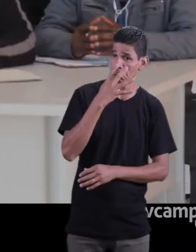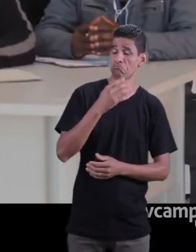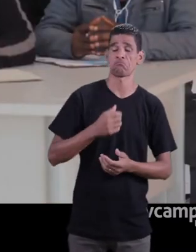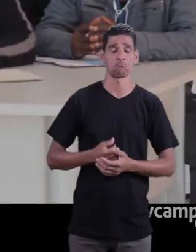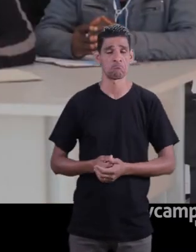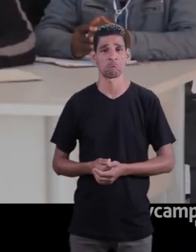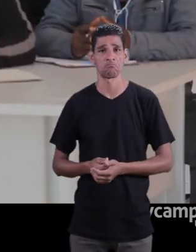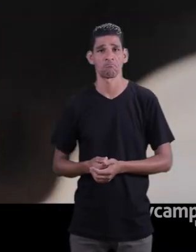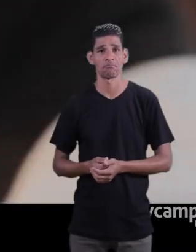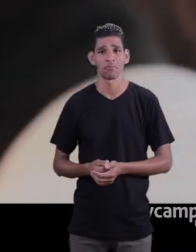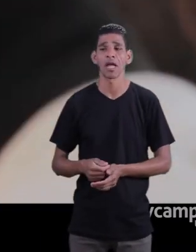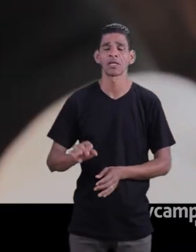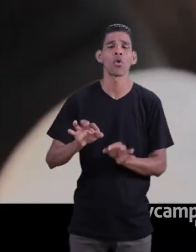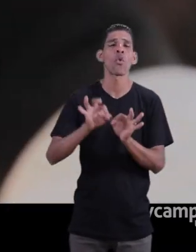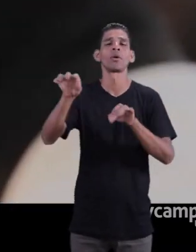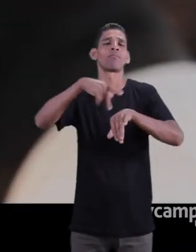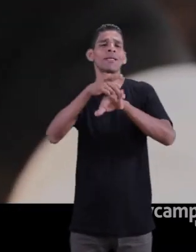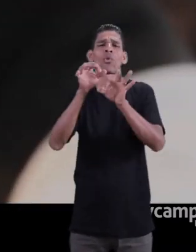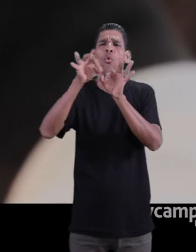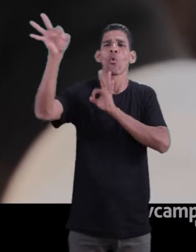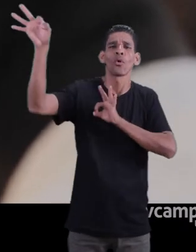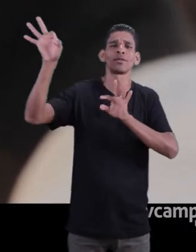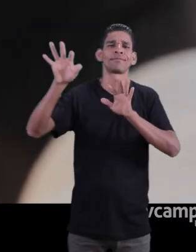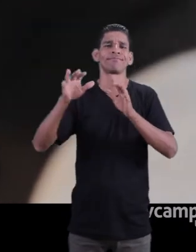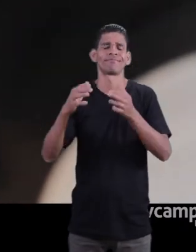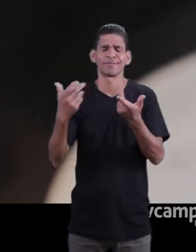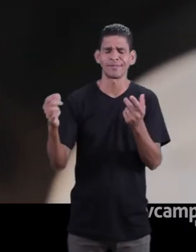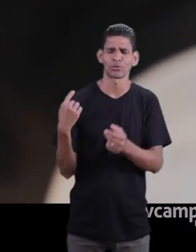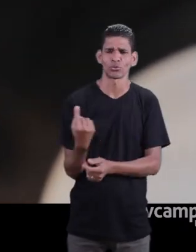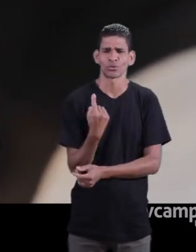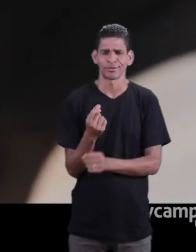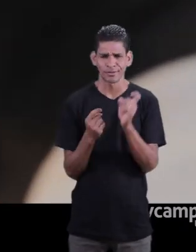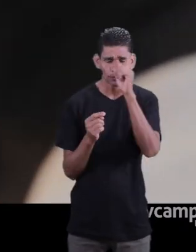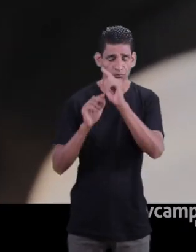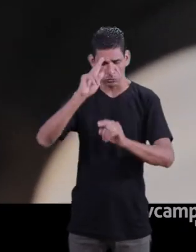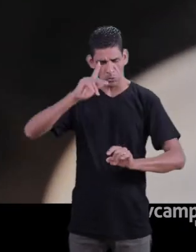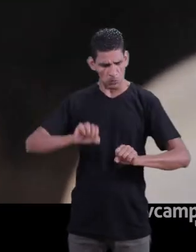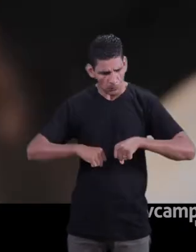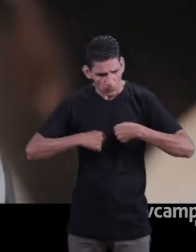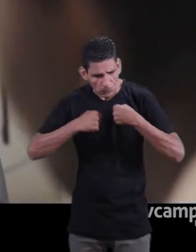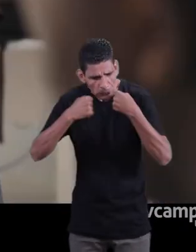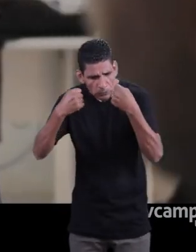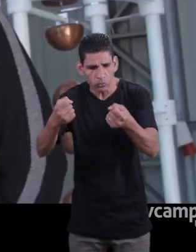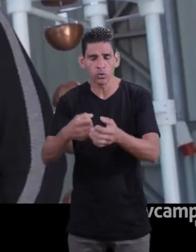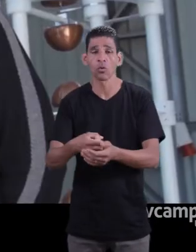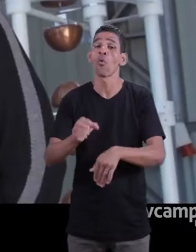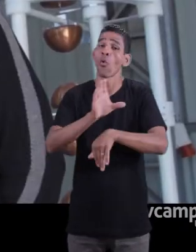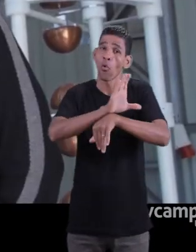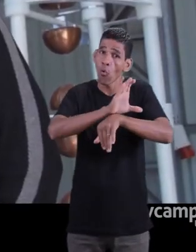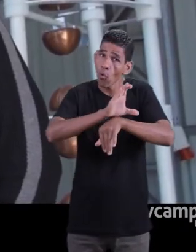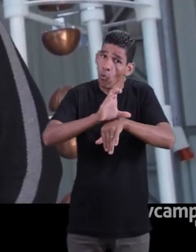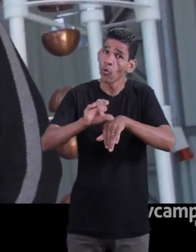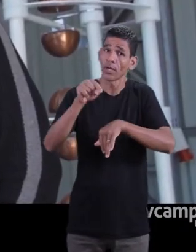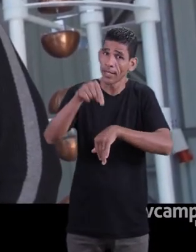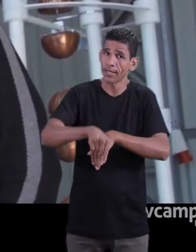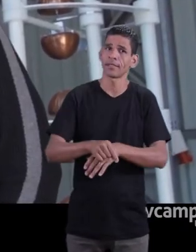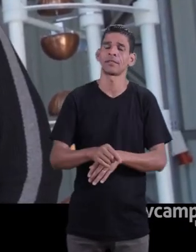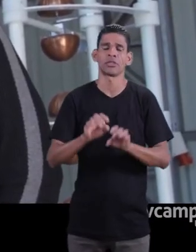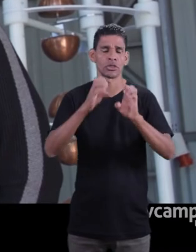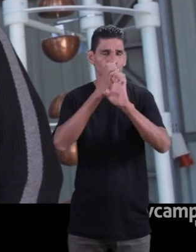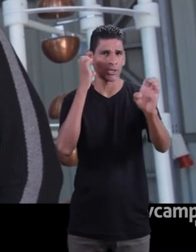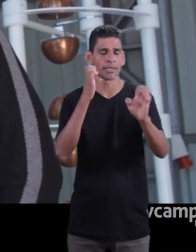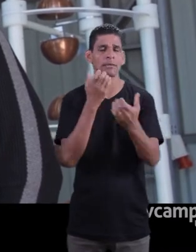um esforço extra-classe, que além de eles estarem longe do país deles, estão se esforçando